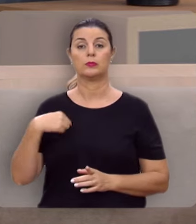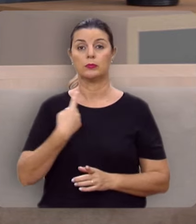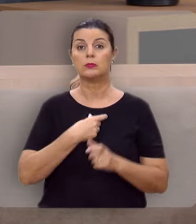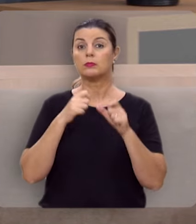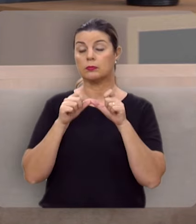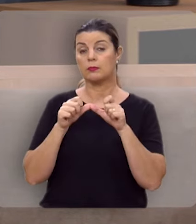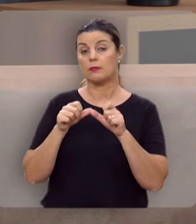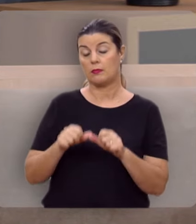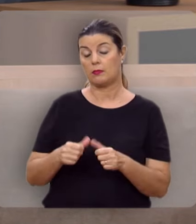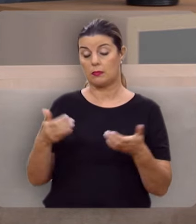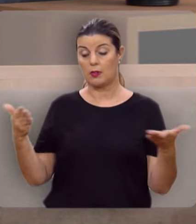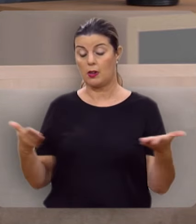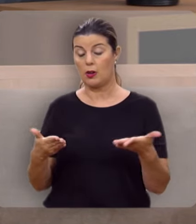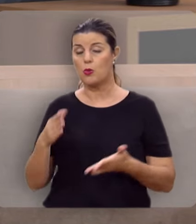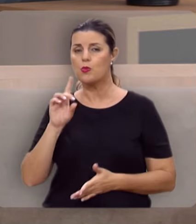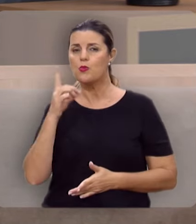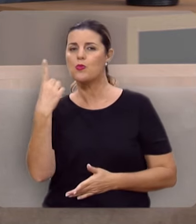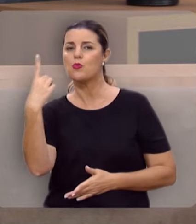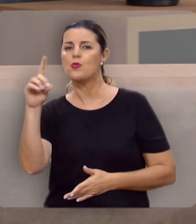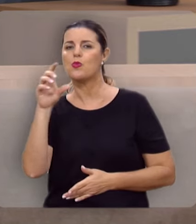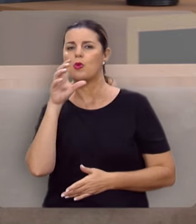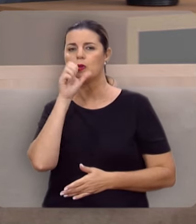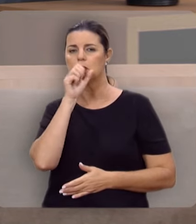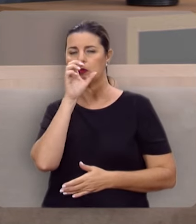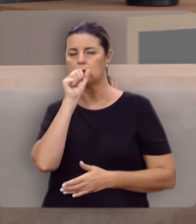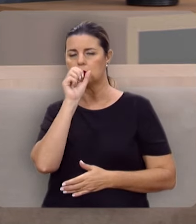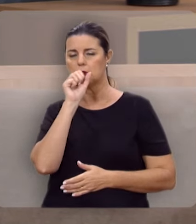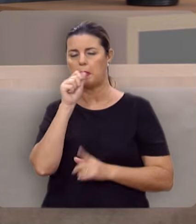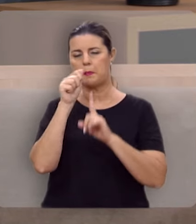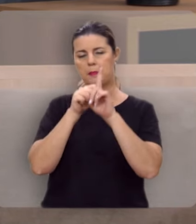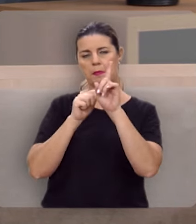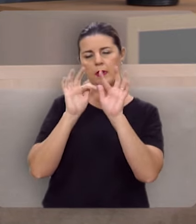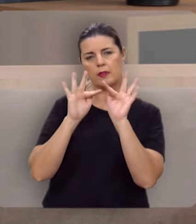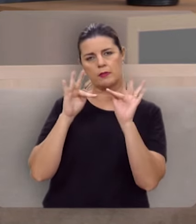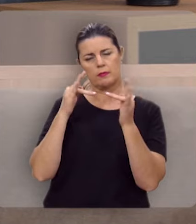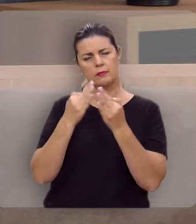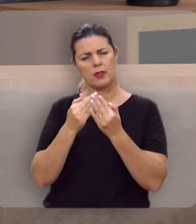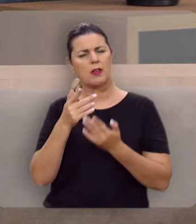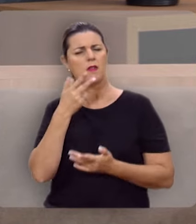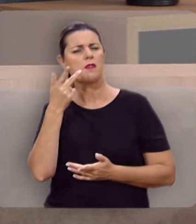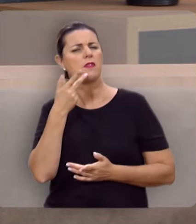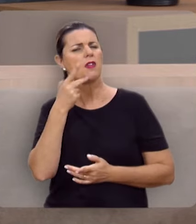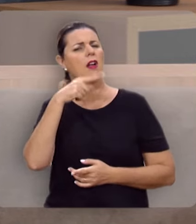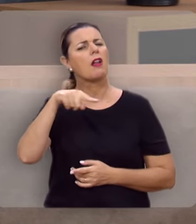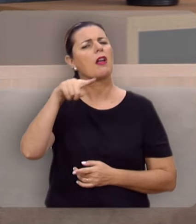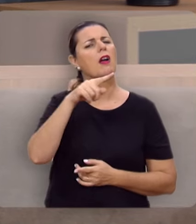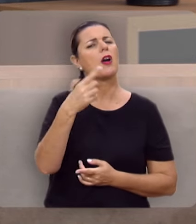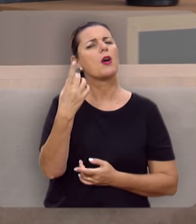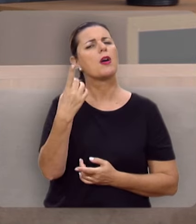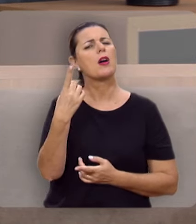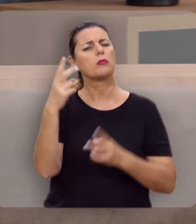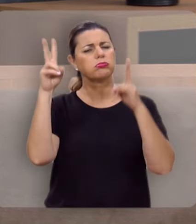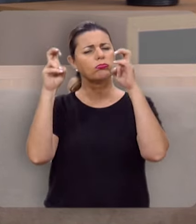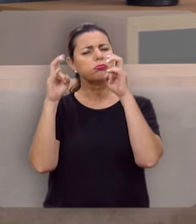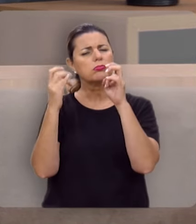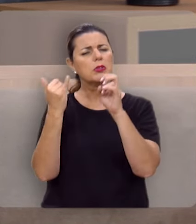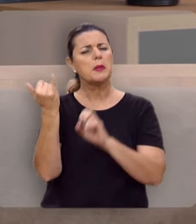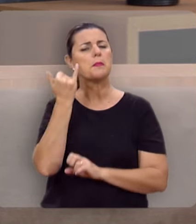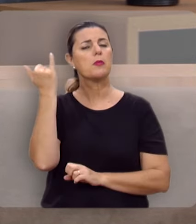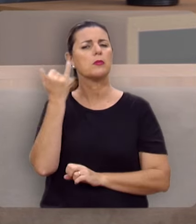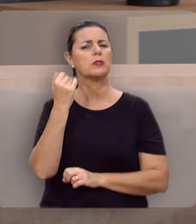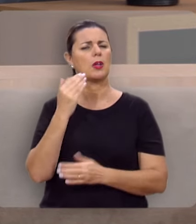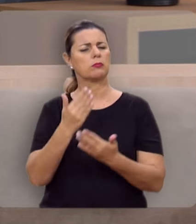agora no último sábado do Mês da Família e eu quero tratar de um assunto muito importante, o dever